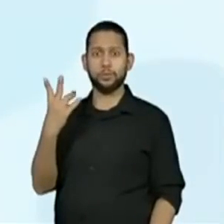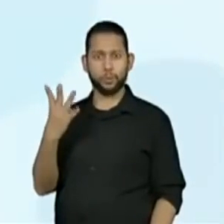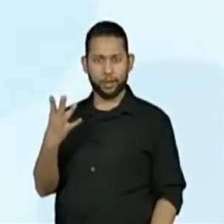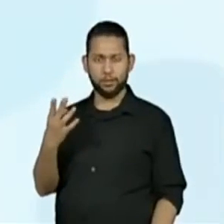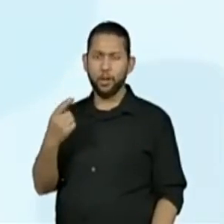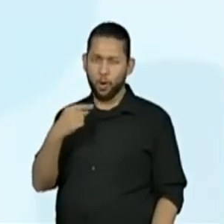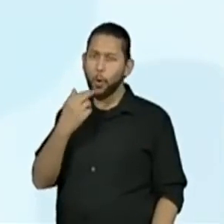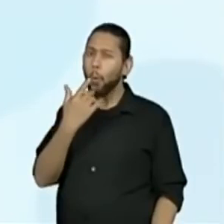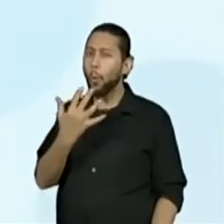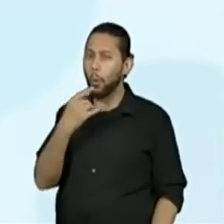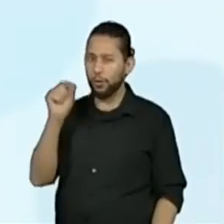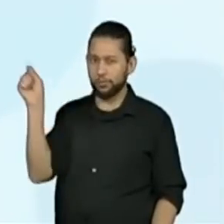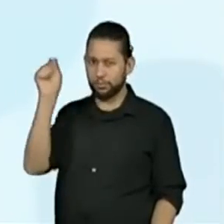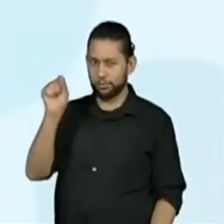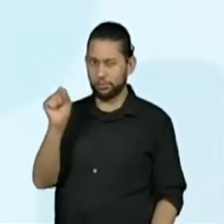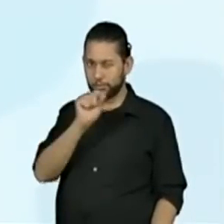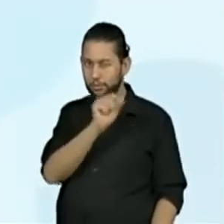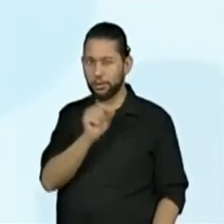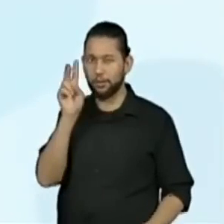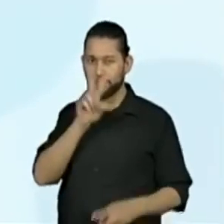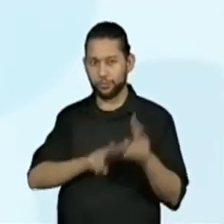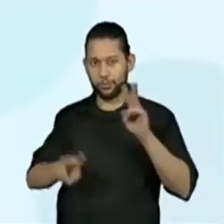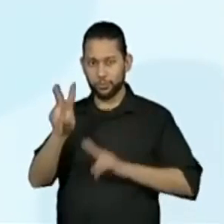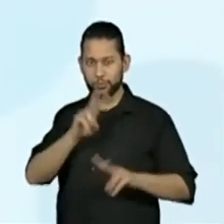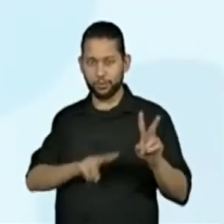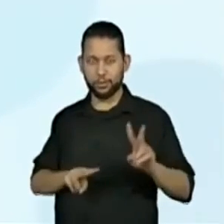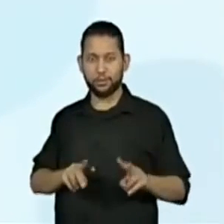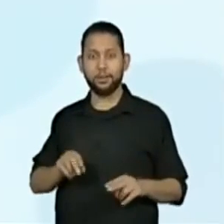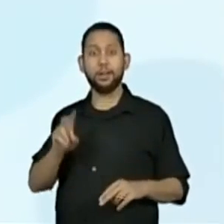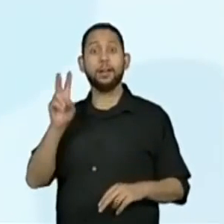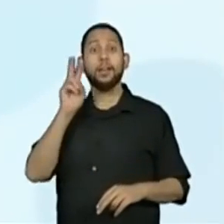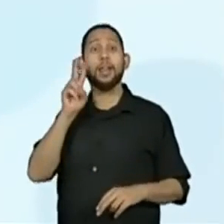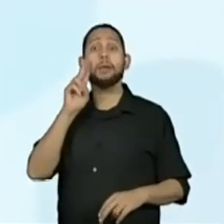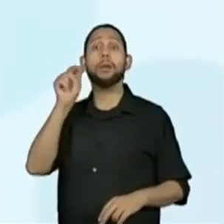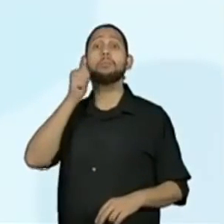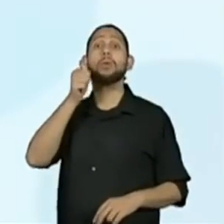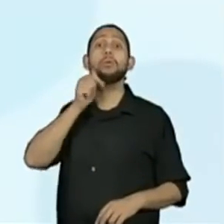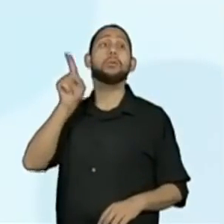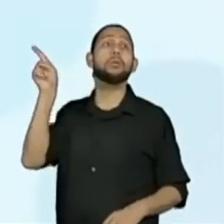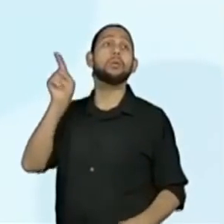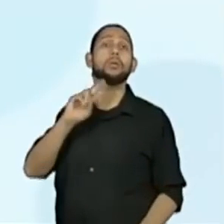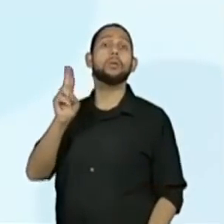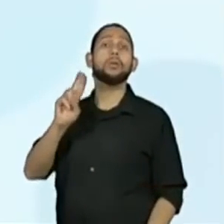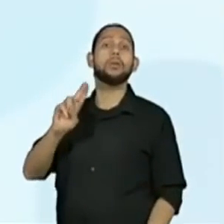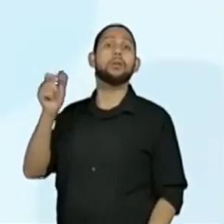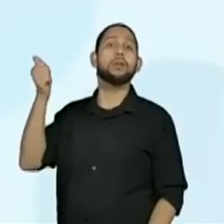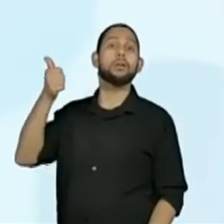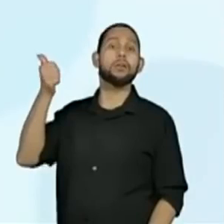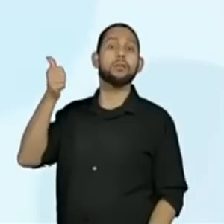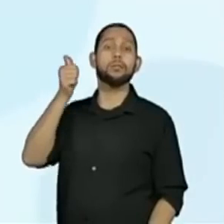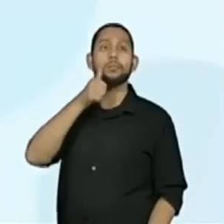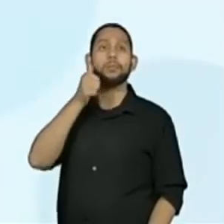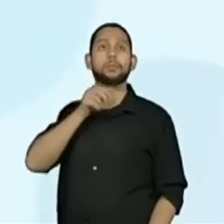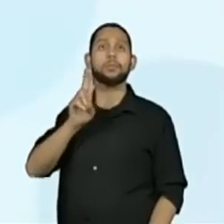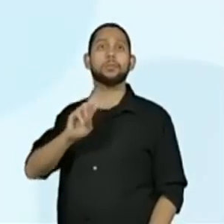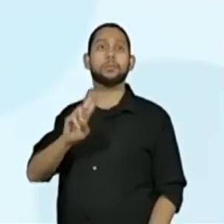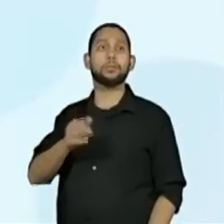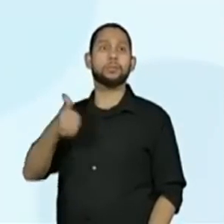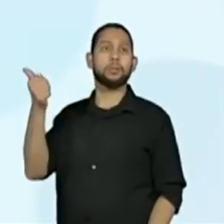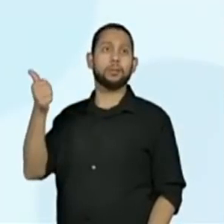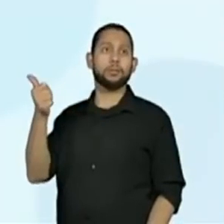Vamos pintar então esse caminho. Vocês lembram do nome da personagem? Lembram do nome dela?